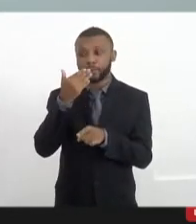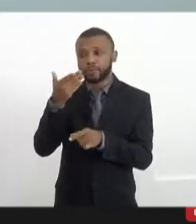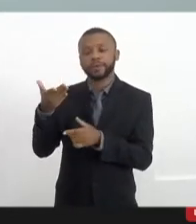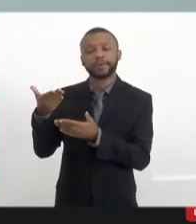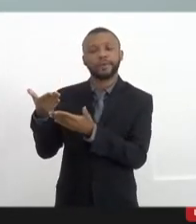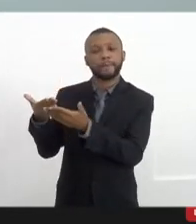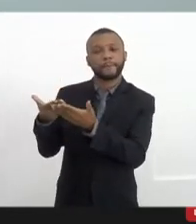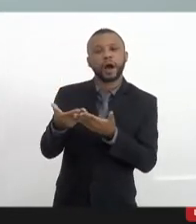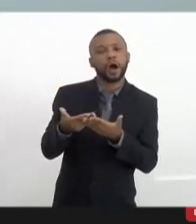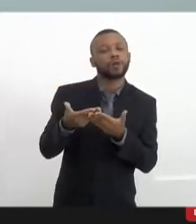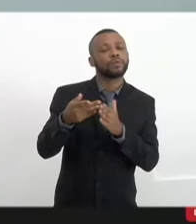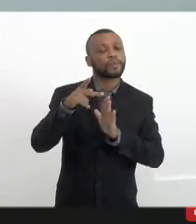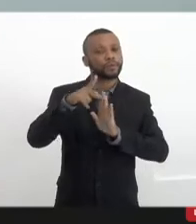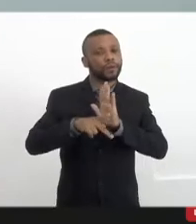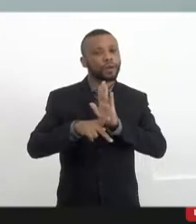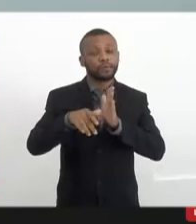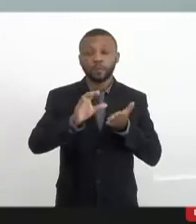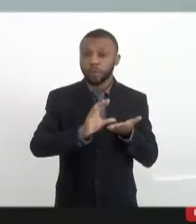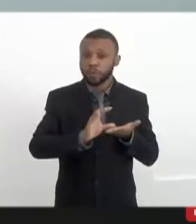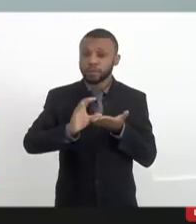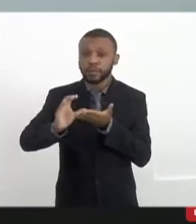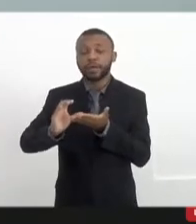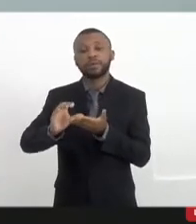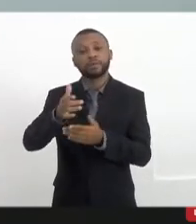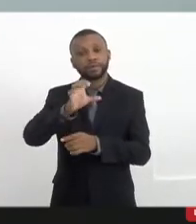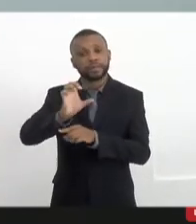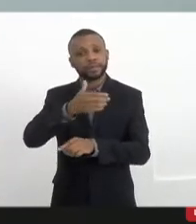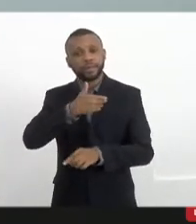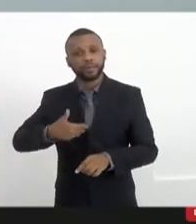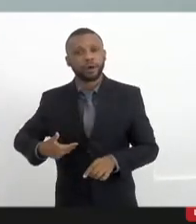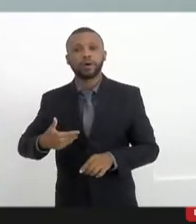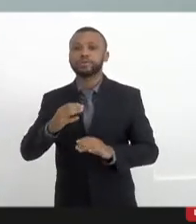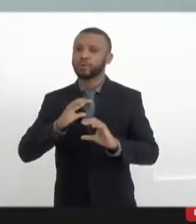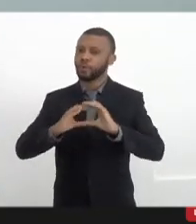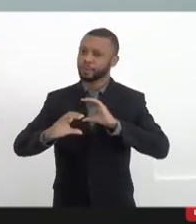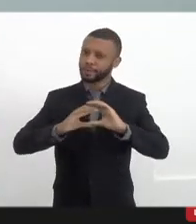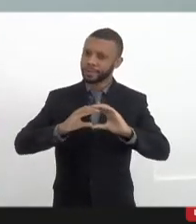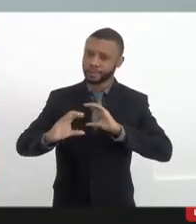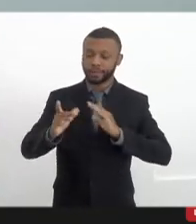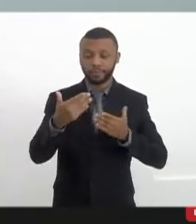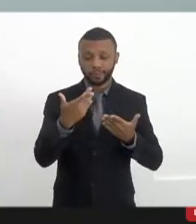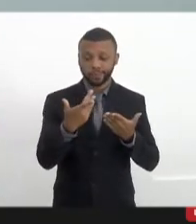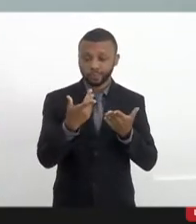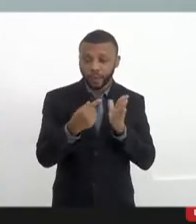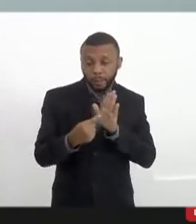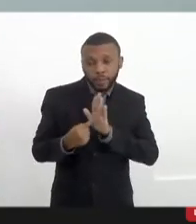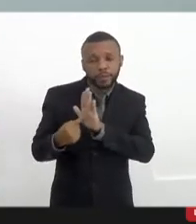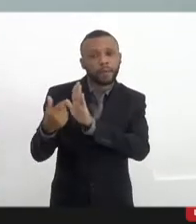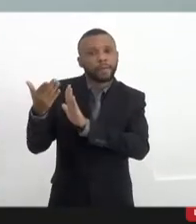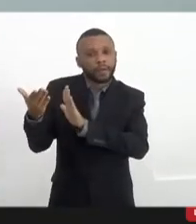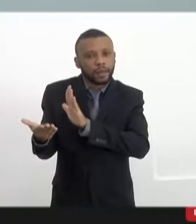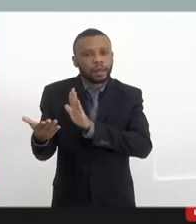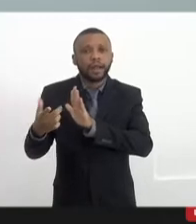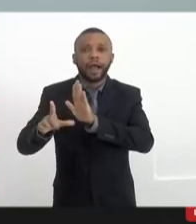sobre o Conselho Estadual de Comunicação, levar essa pauta para ele, porque, de fato, a lei de